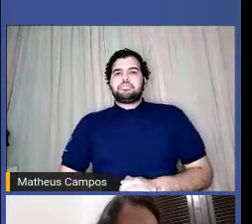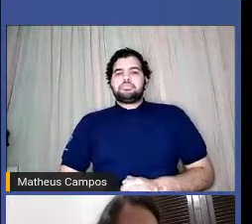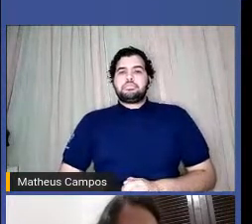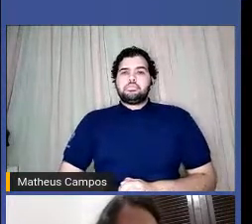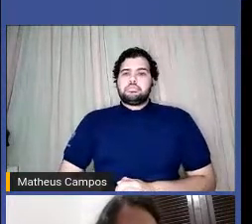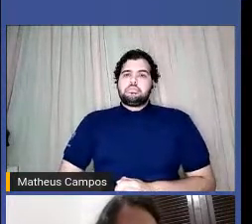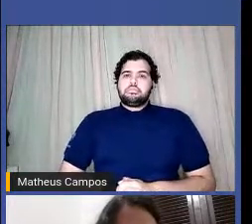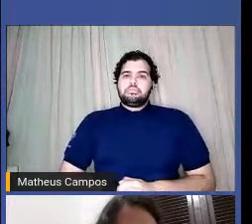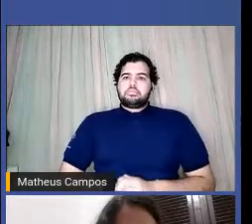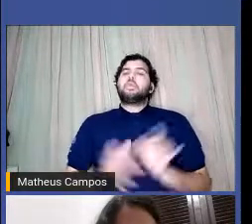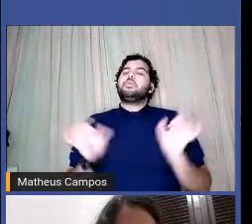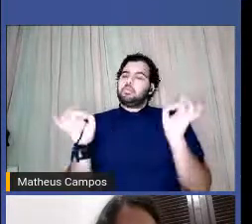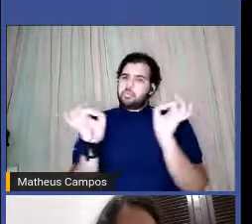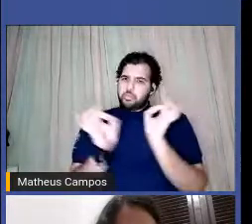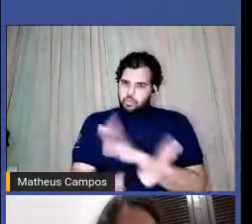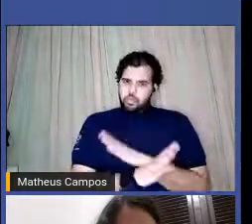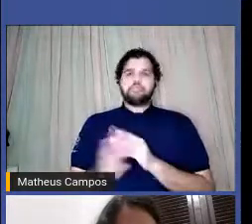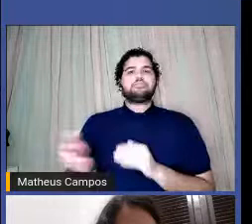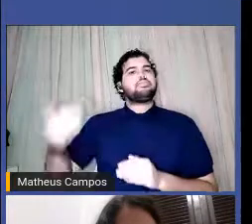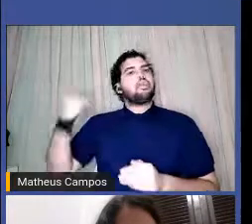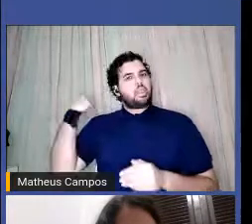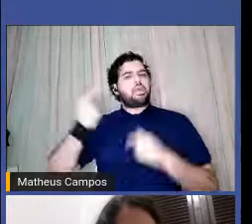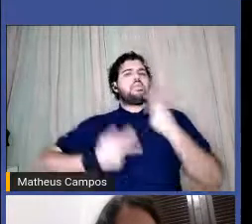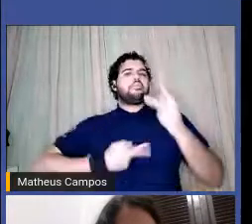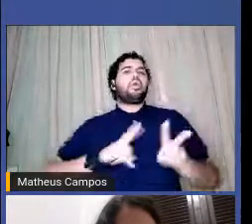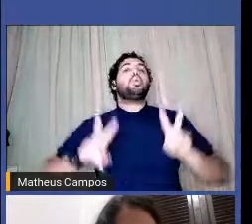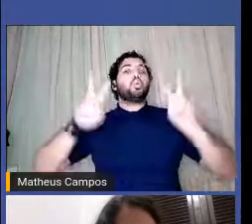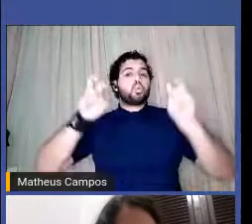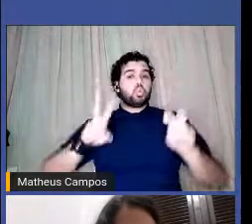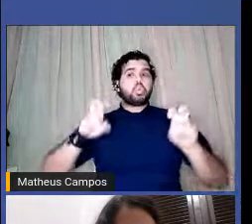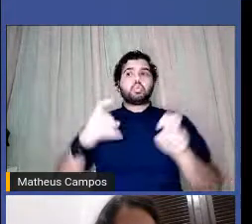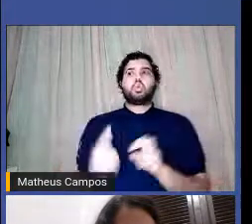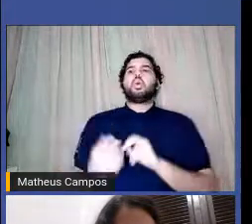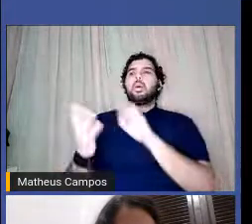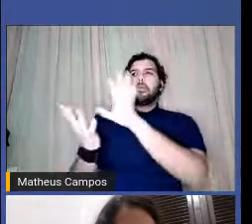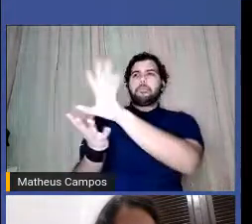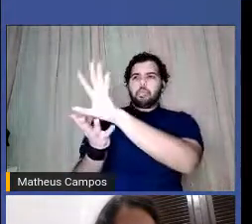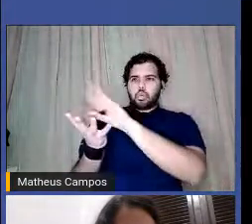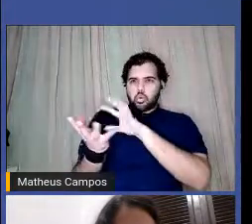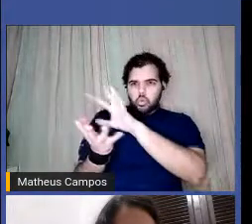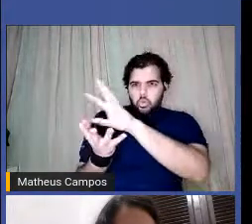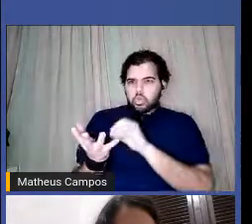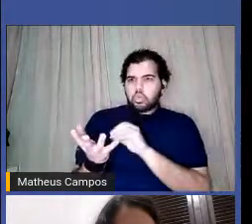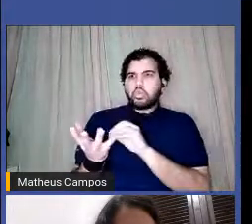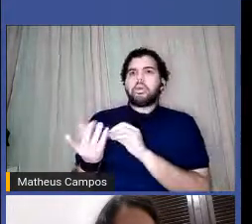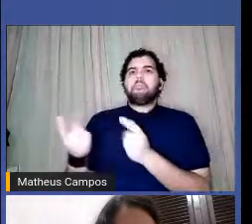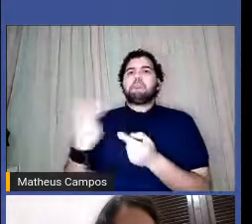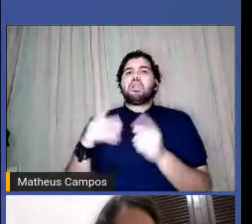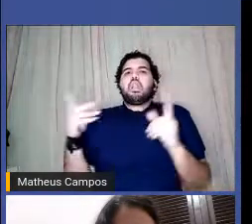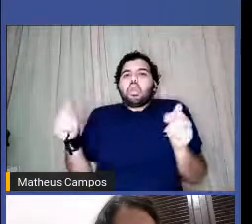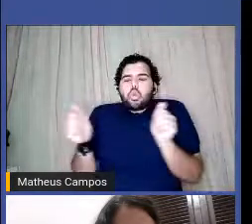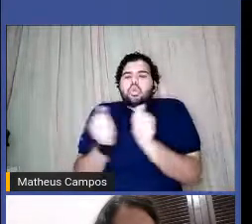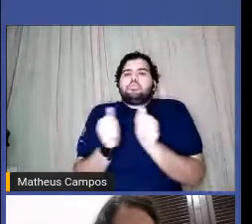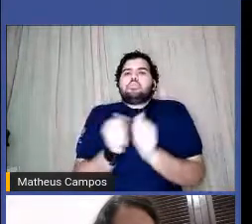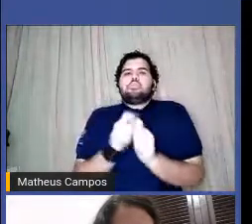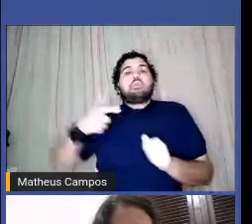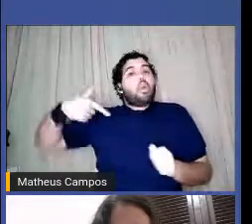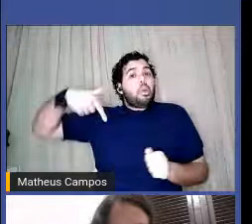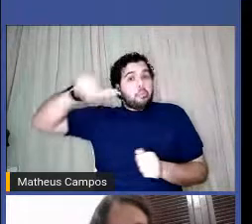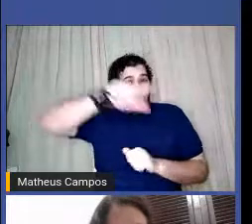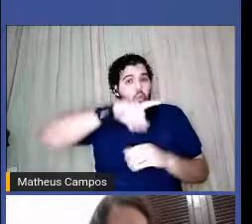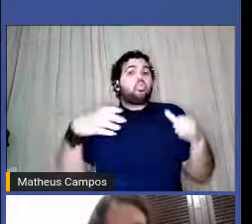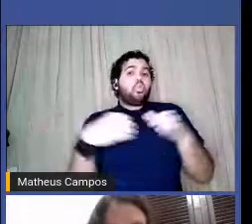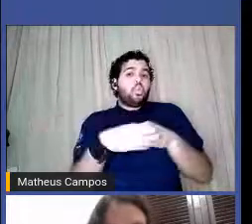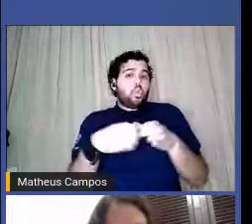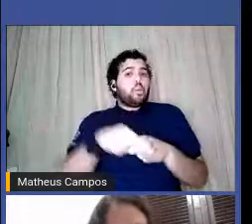Pronto, e como eu tava falando da questão das referências andarem lado a lado, é acerca das outras coletivas que tem aqui na